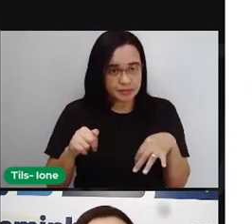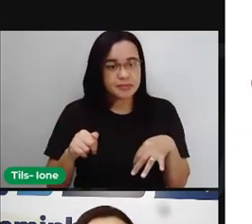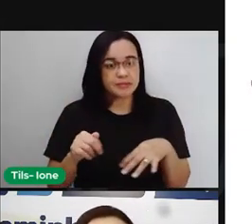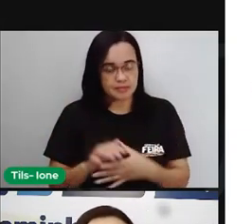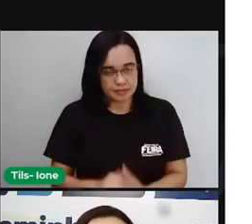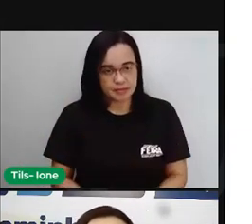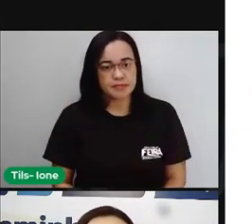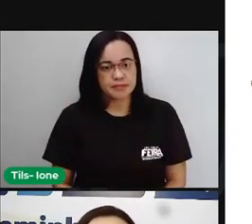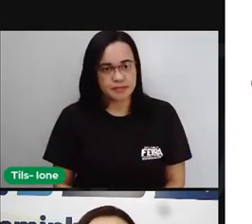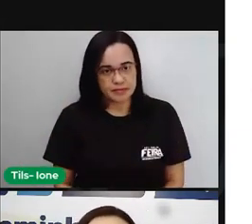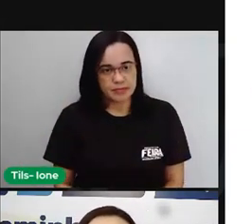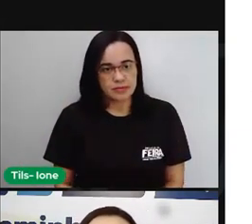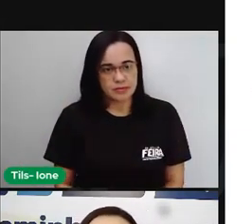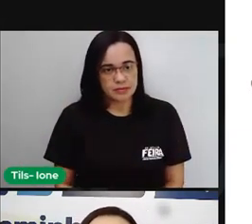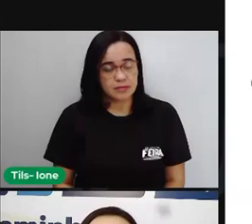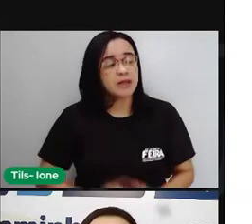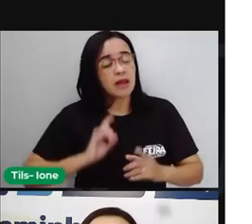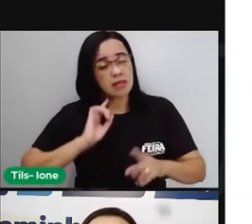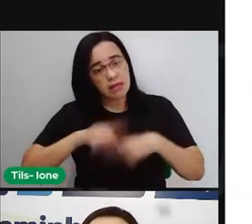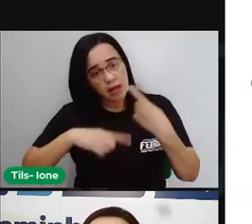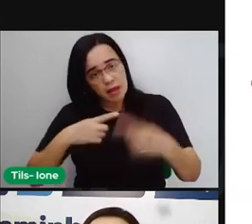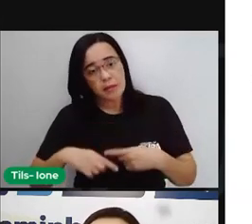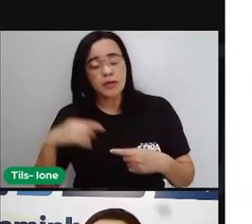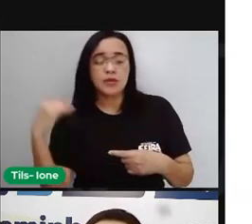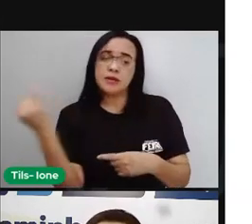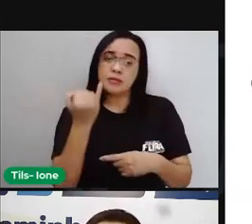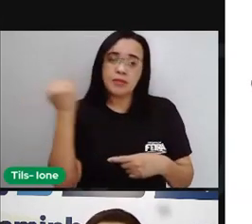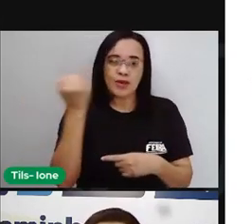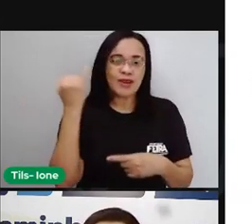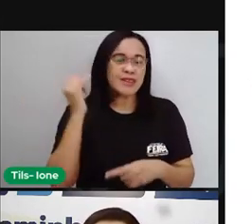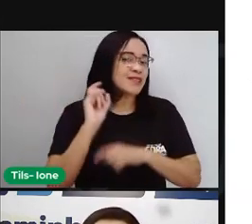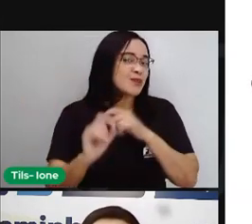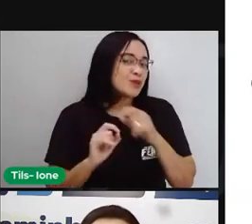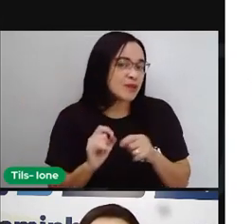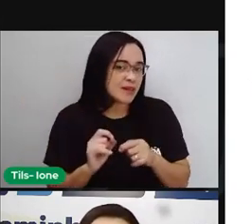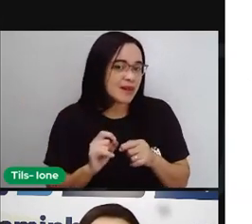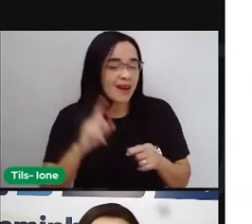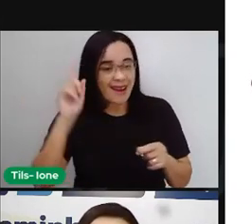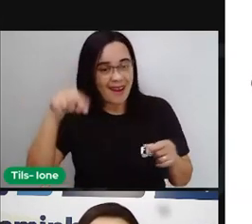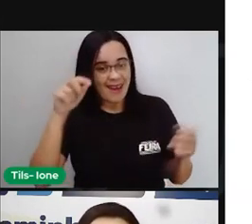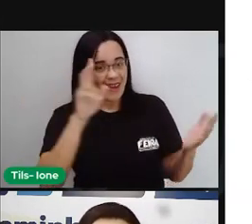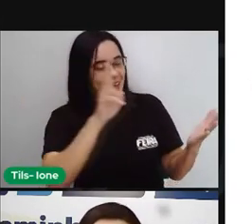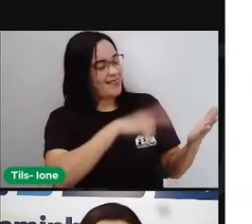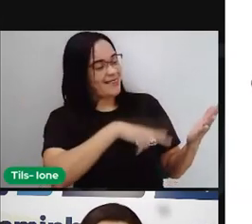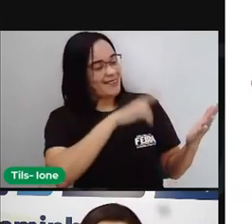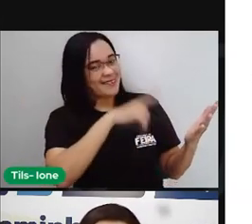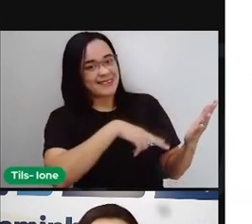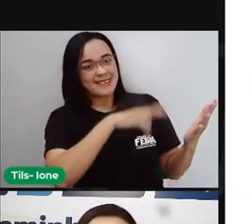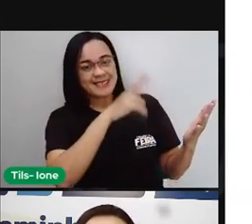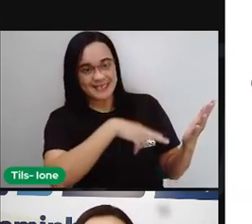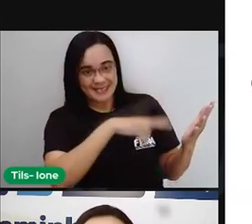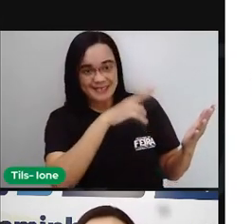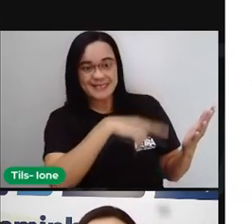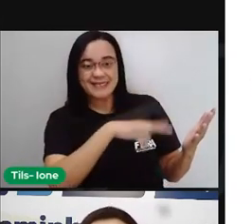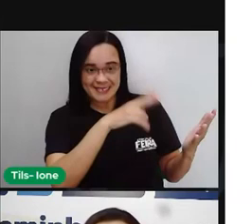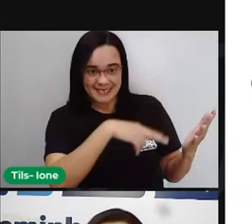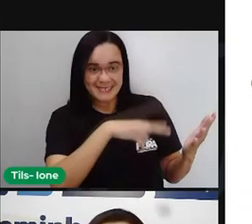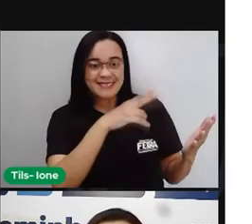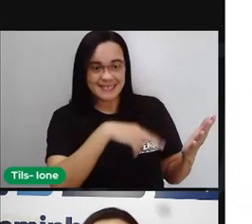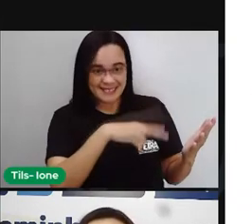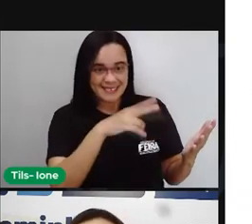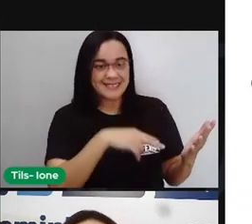arte final. Depois disso é interessante a gente ler, né? Porque o poema não é só a parte escrita. Toda a